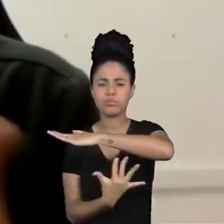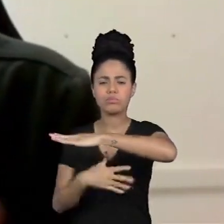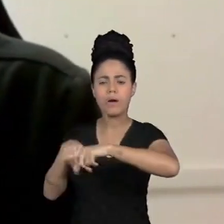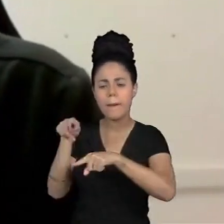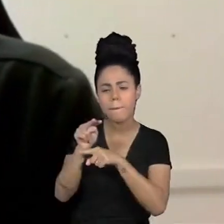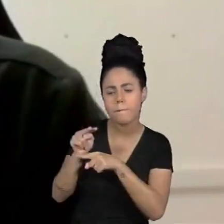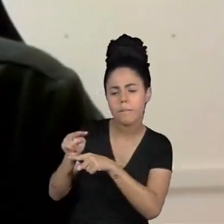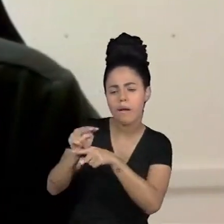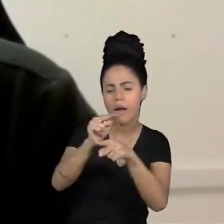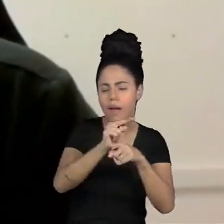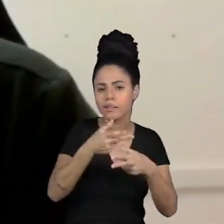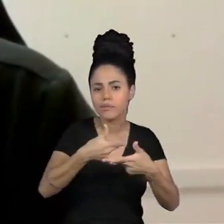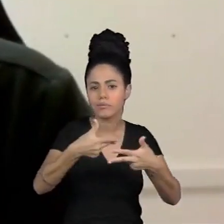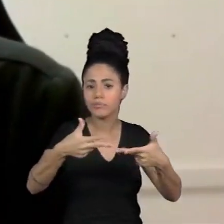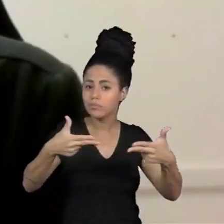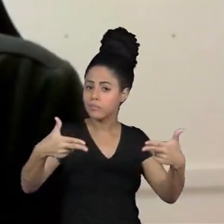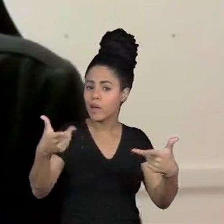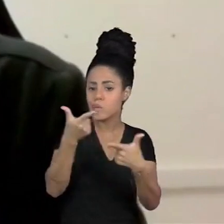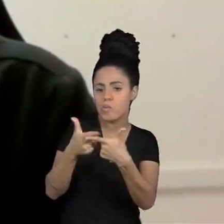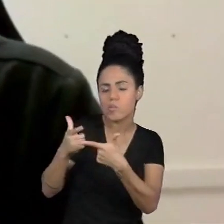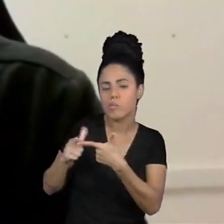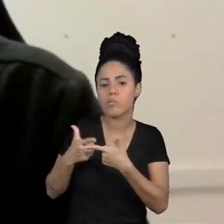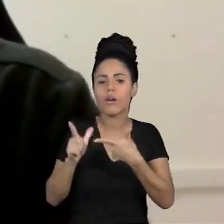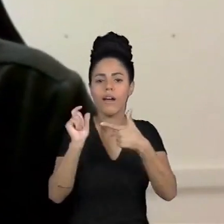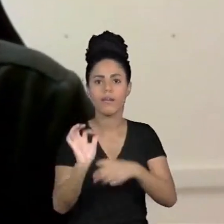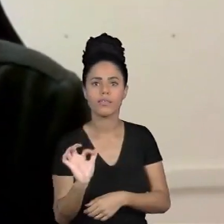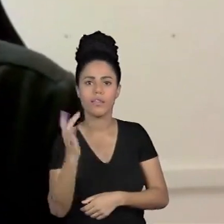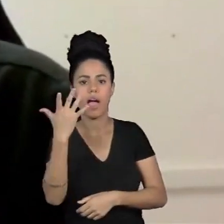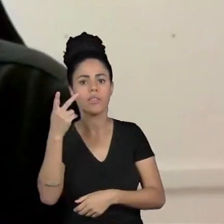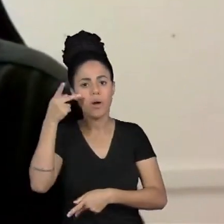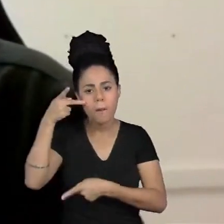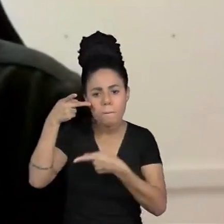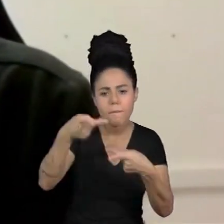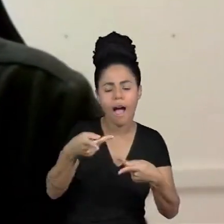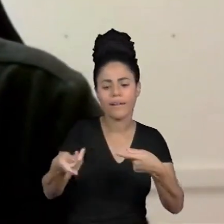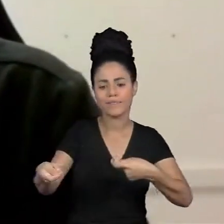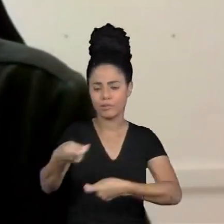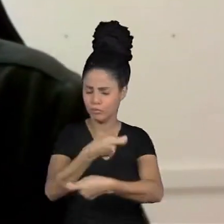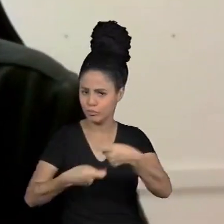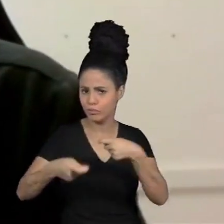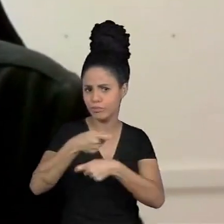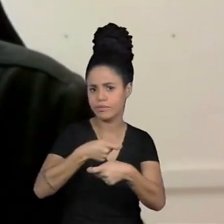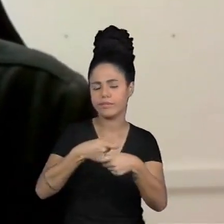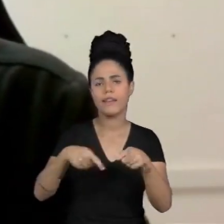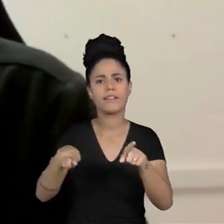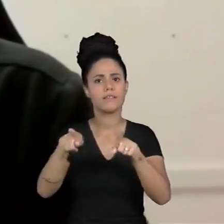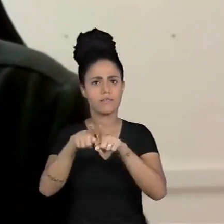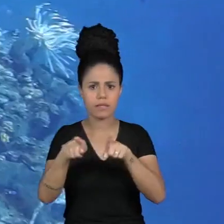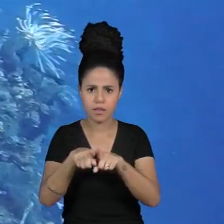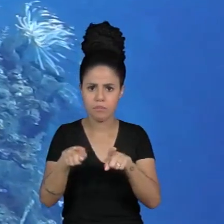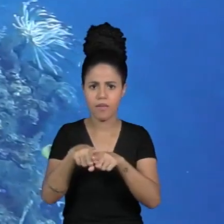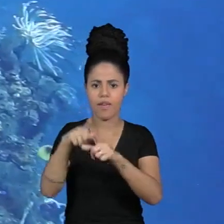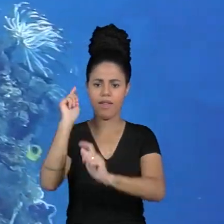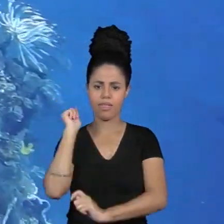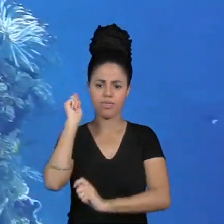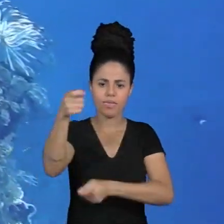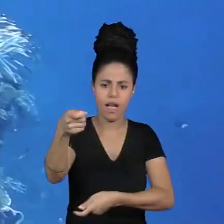eventos ambientais diversos movimentam o turismo movimentam a economia através da pesca